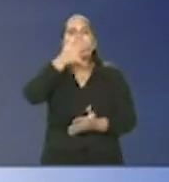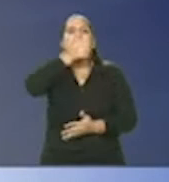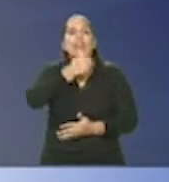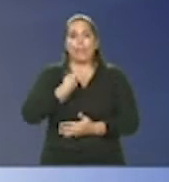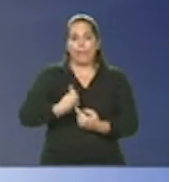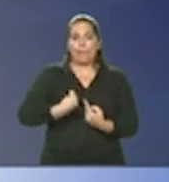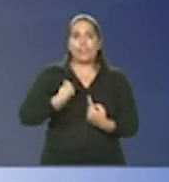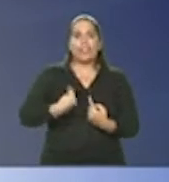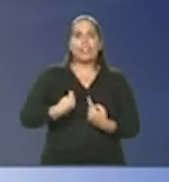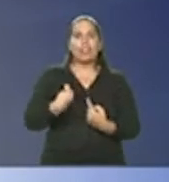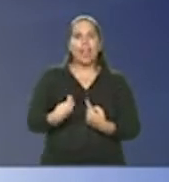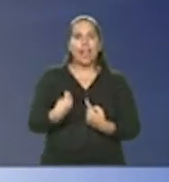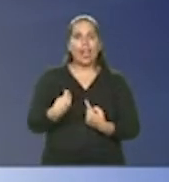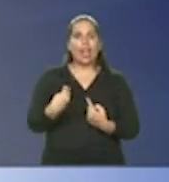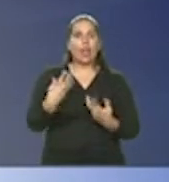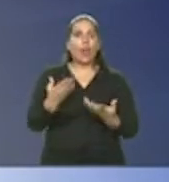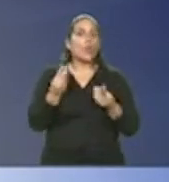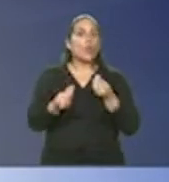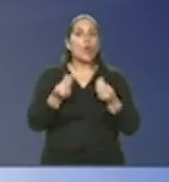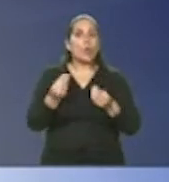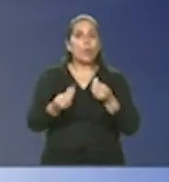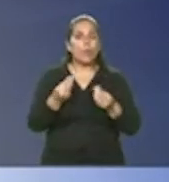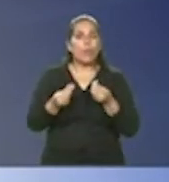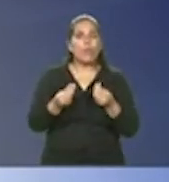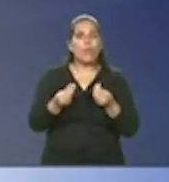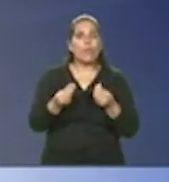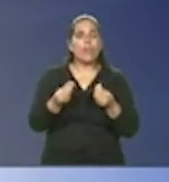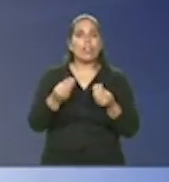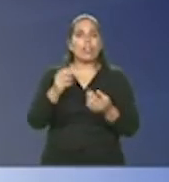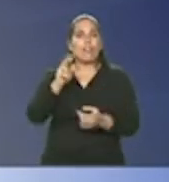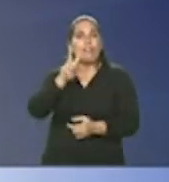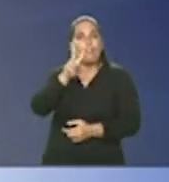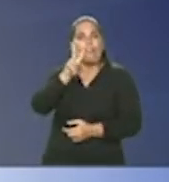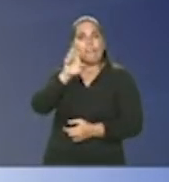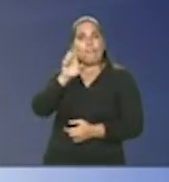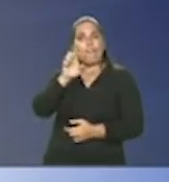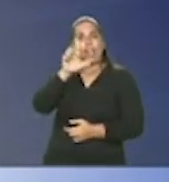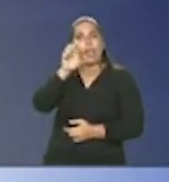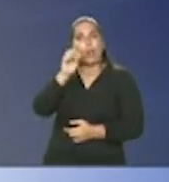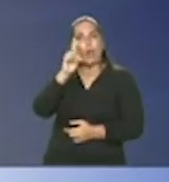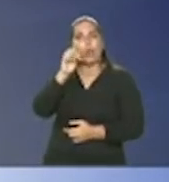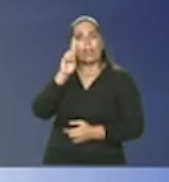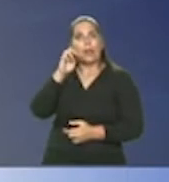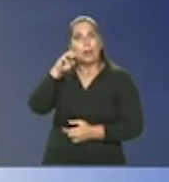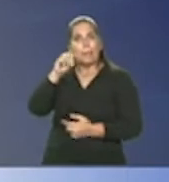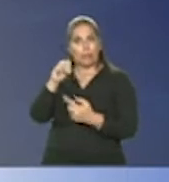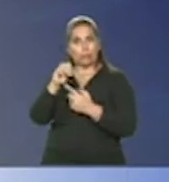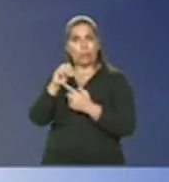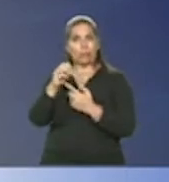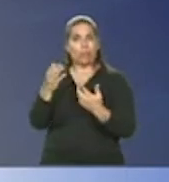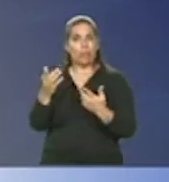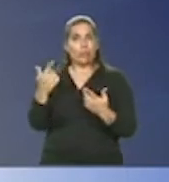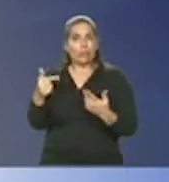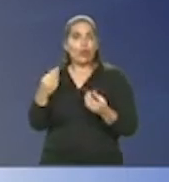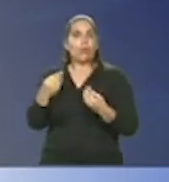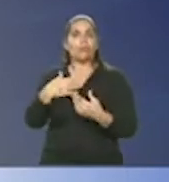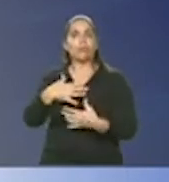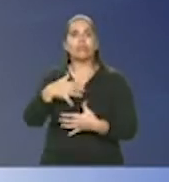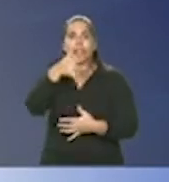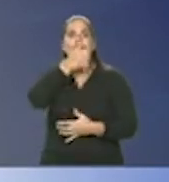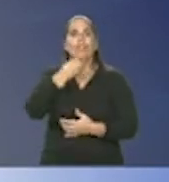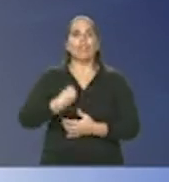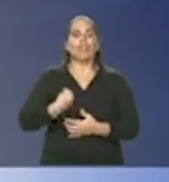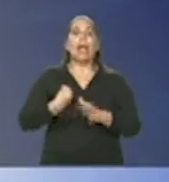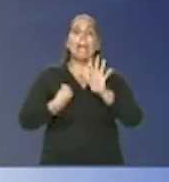vida com um velódromo não é? 200 milhões você não consegue salvar uma vida com um velódromo mas você consegue